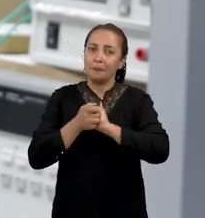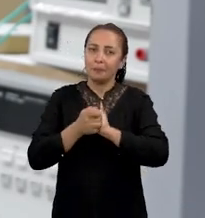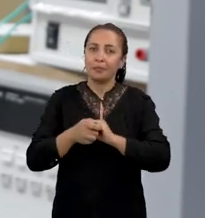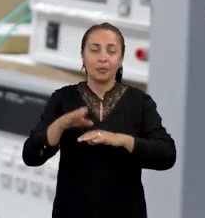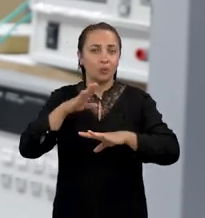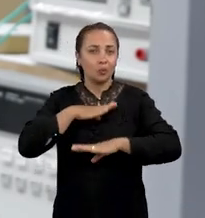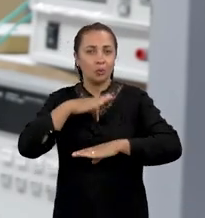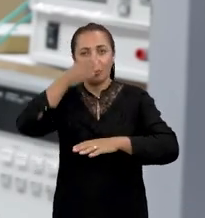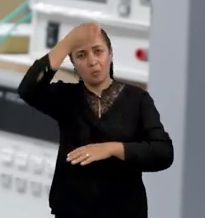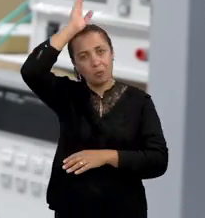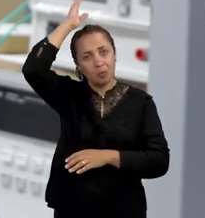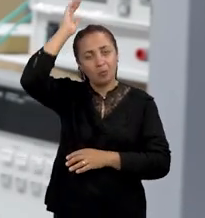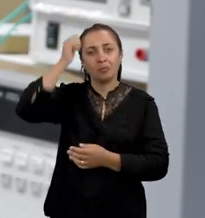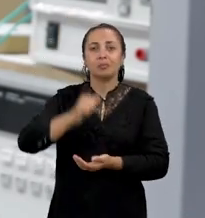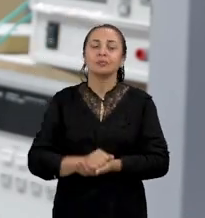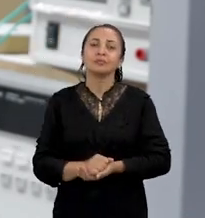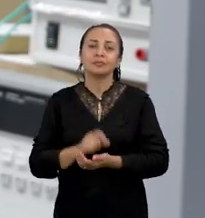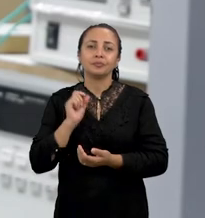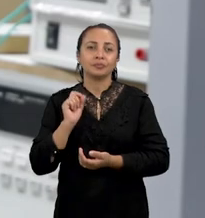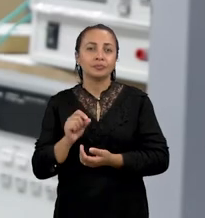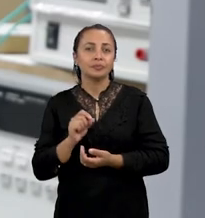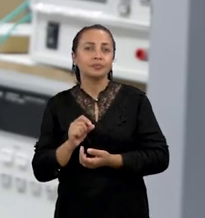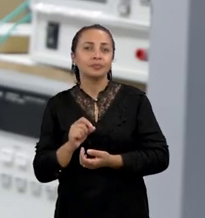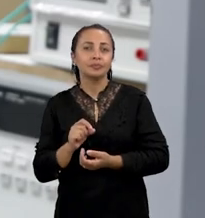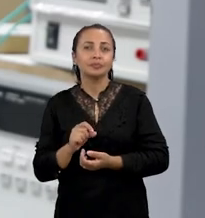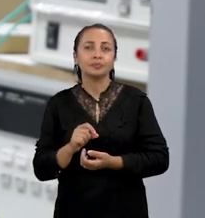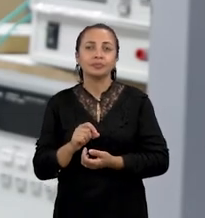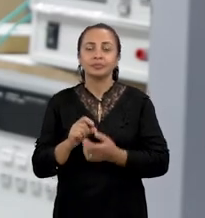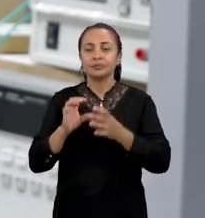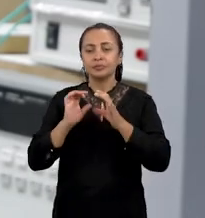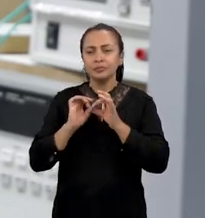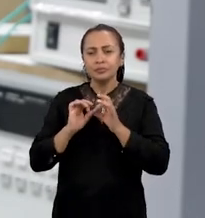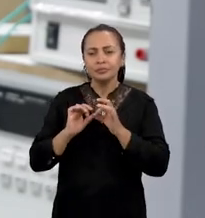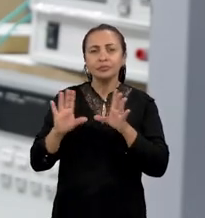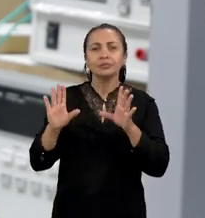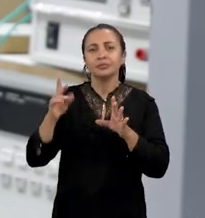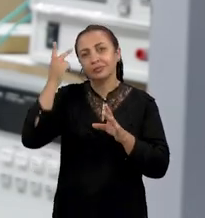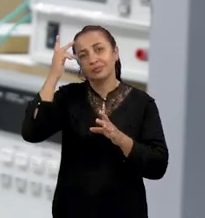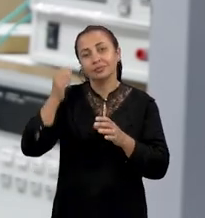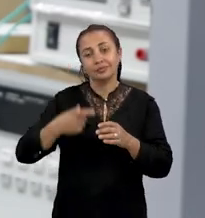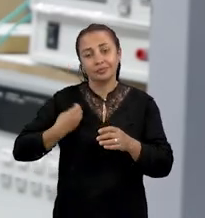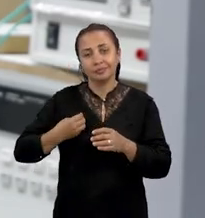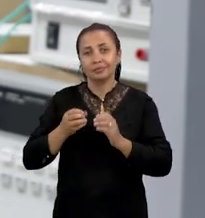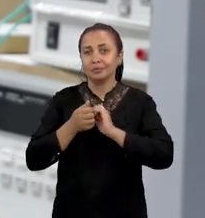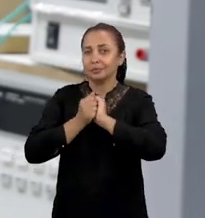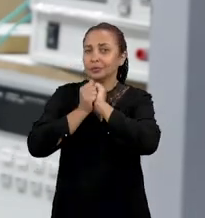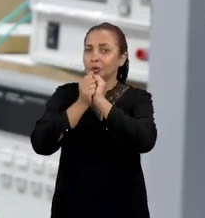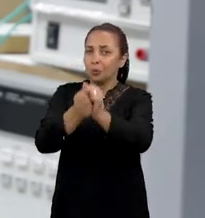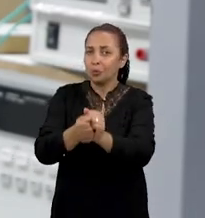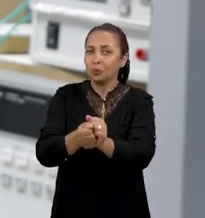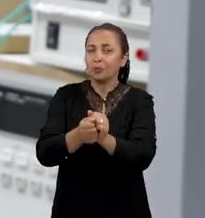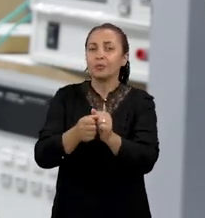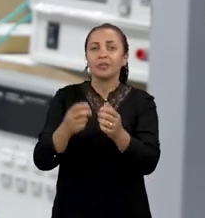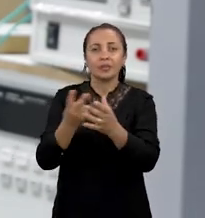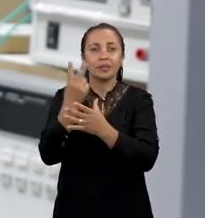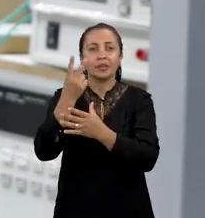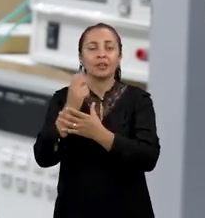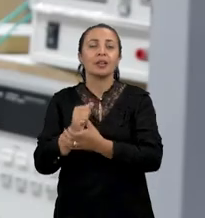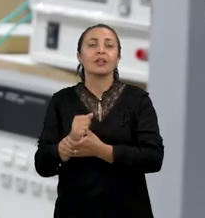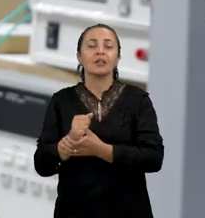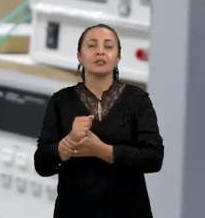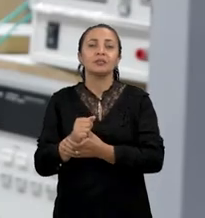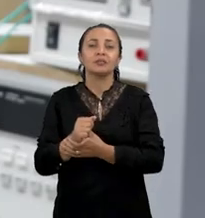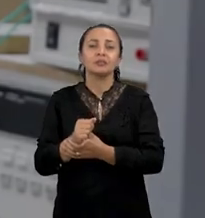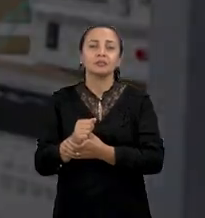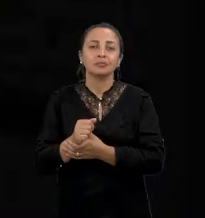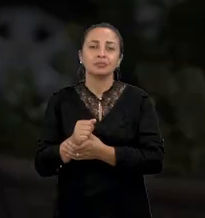a parceria do Corpo de Bombeiros, que se disponibilizou para estar acompanhando e validando a